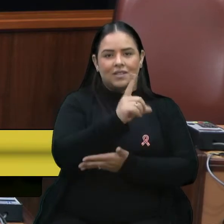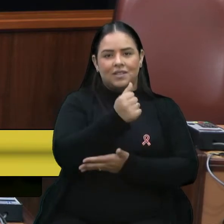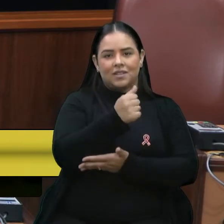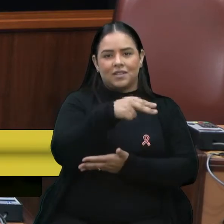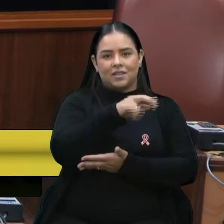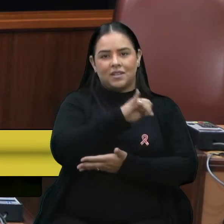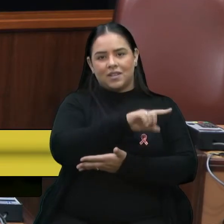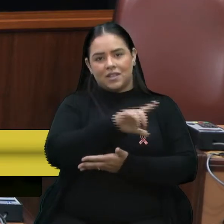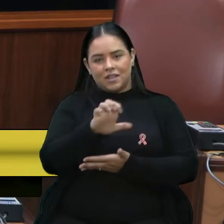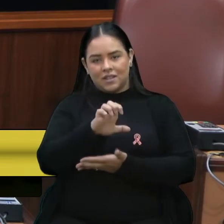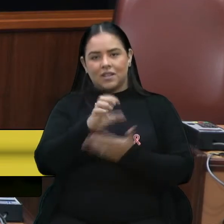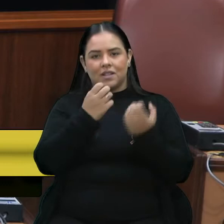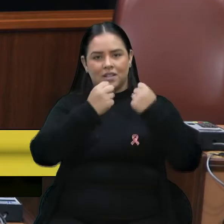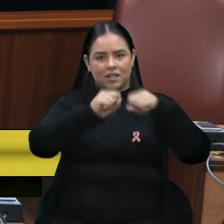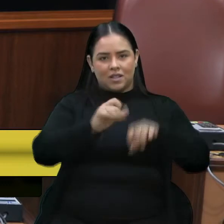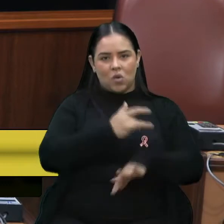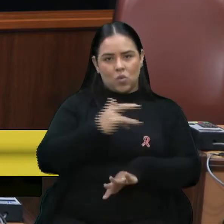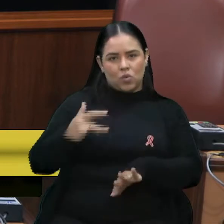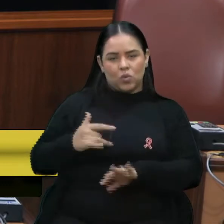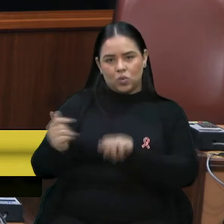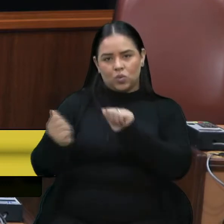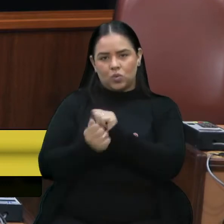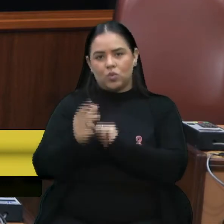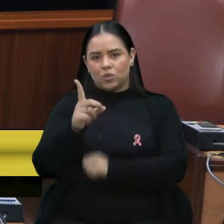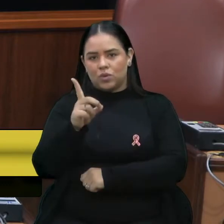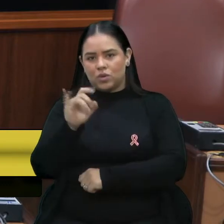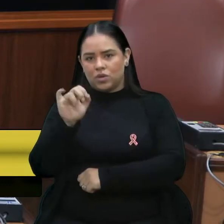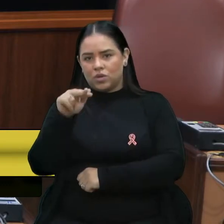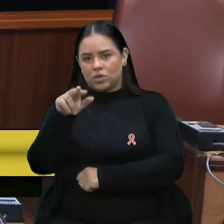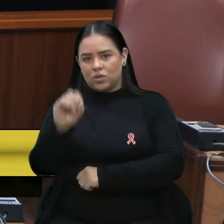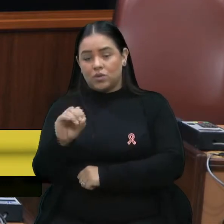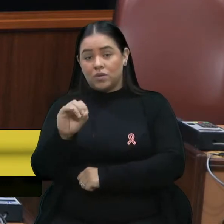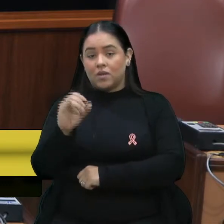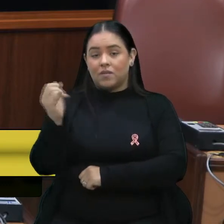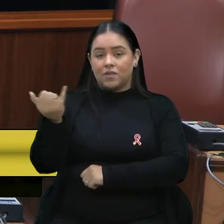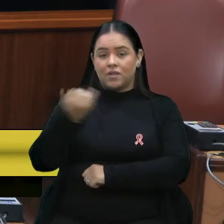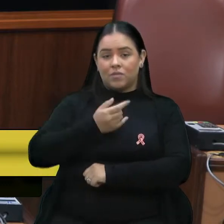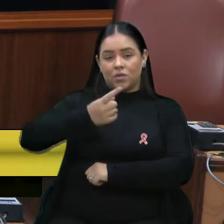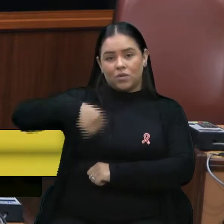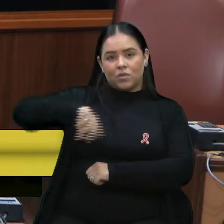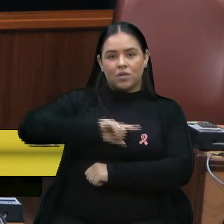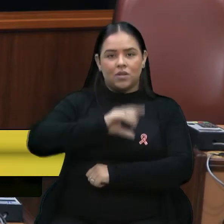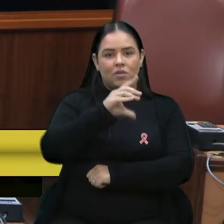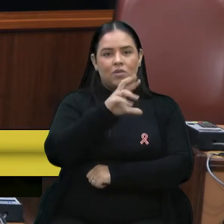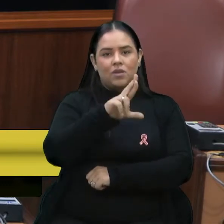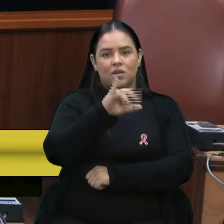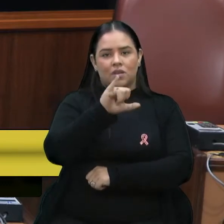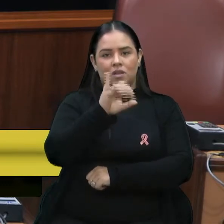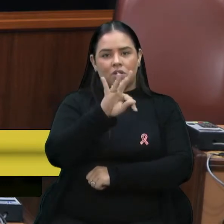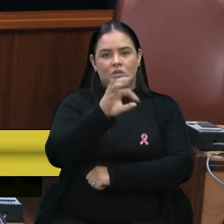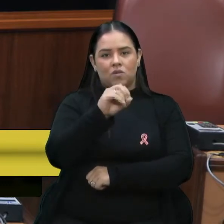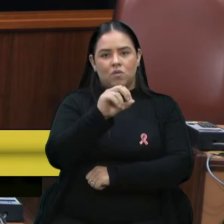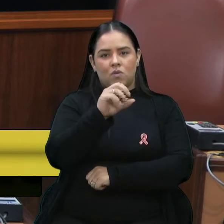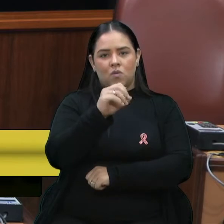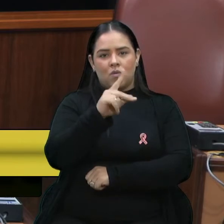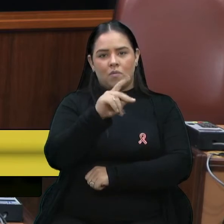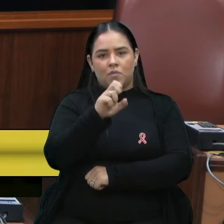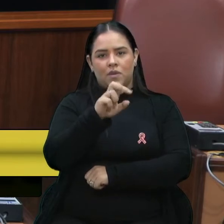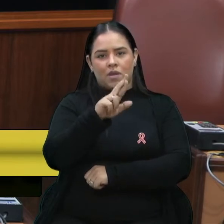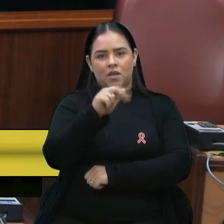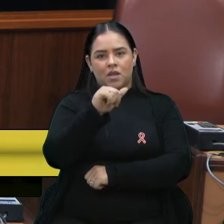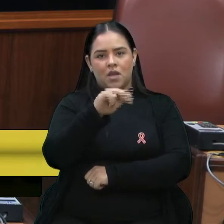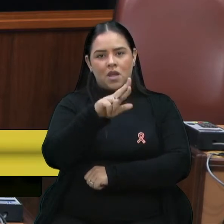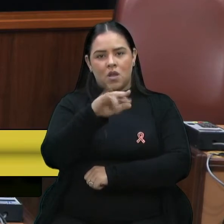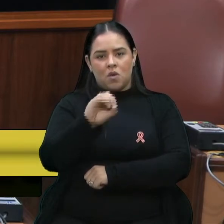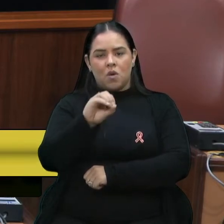doutor Dino, que então nos anunciaram que a nossa UBS, se lá do Cristo Operário e do Planalto, volta em novembro. São Círio deve ter